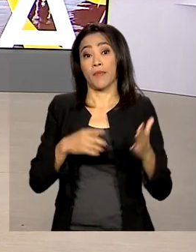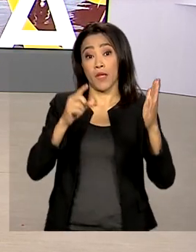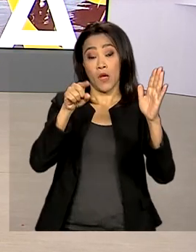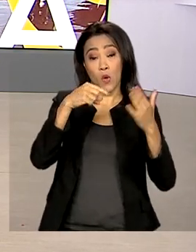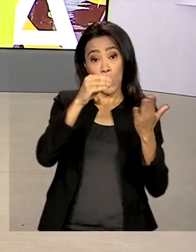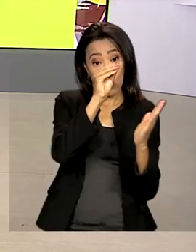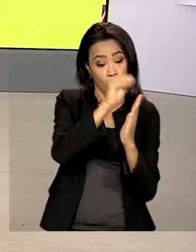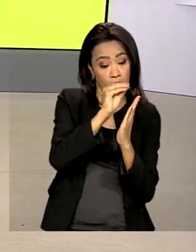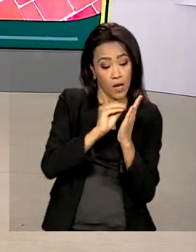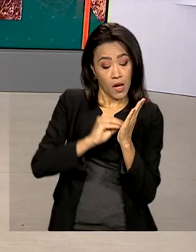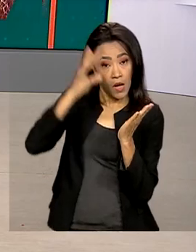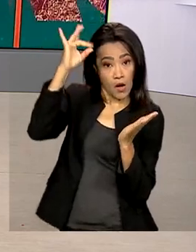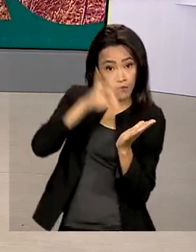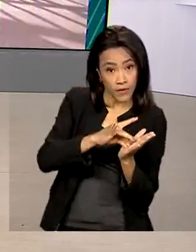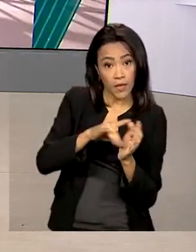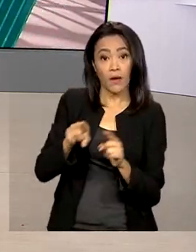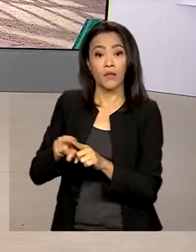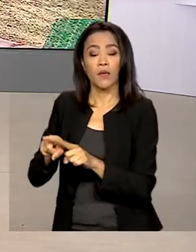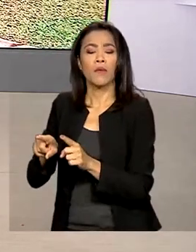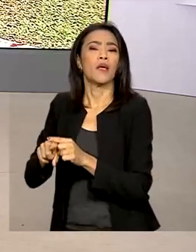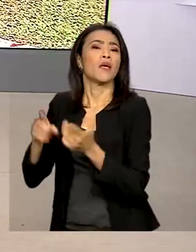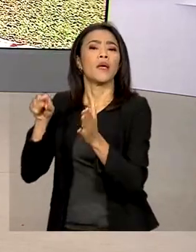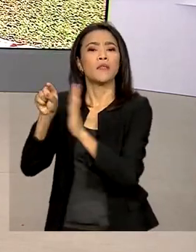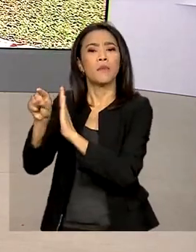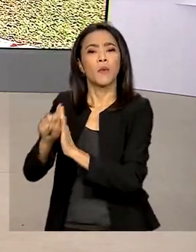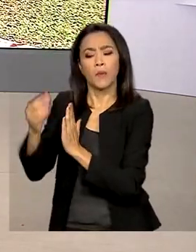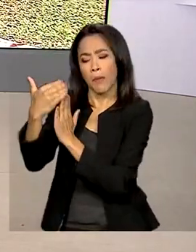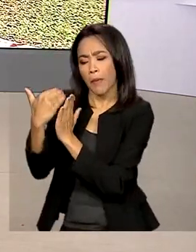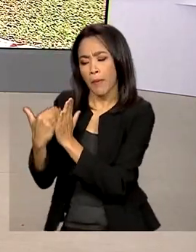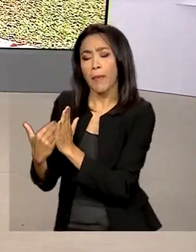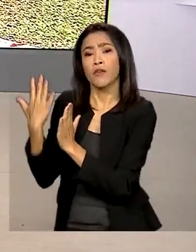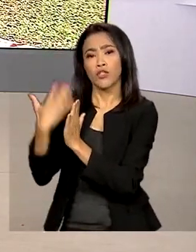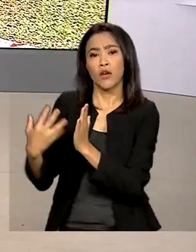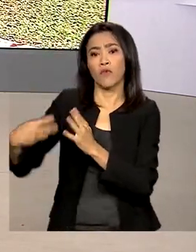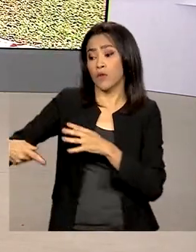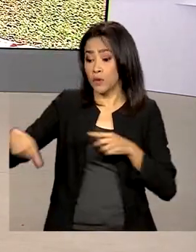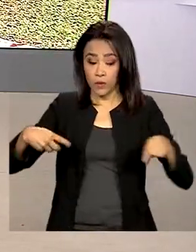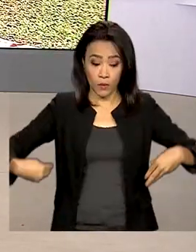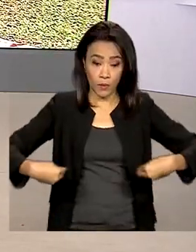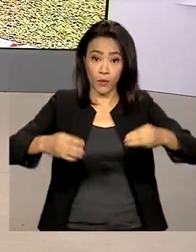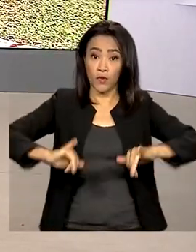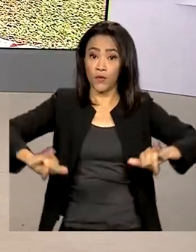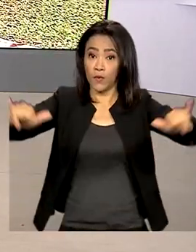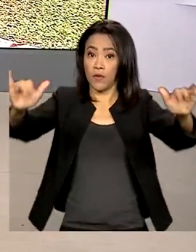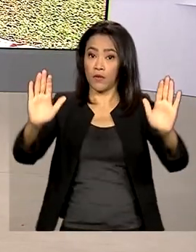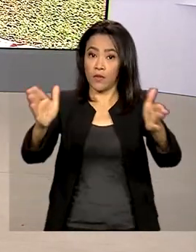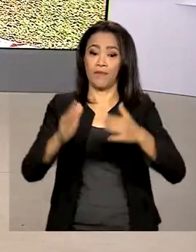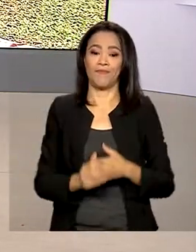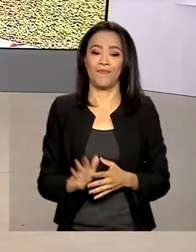questões foram divulgados. Glauco de Queiroz traz ao vivo pra gente as informações. Oi Glauco, bom dia!